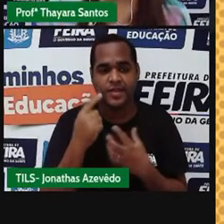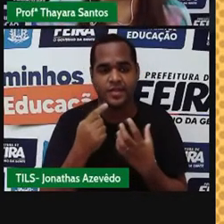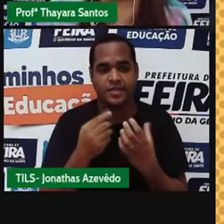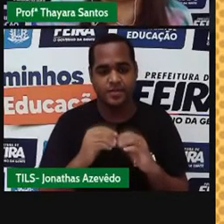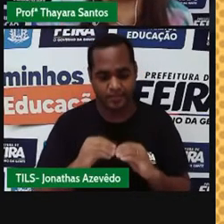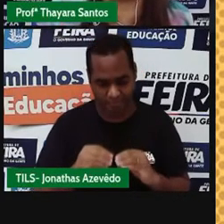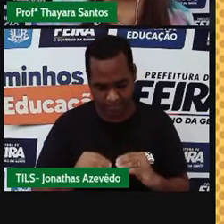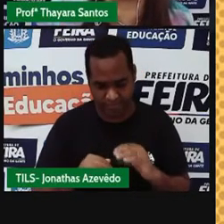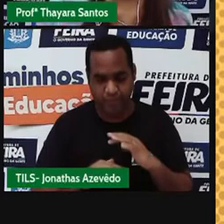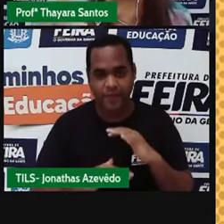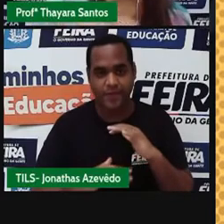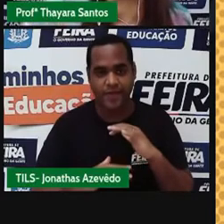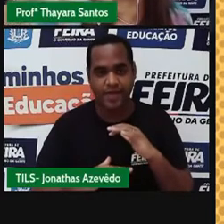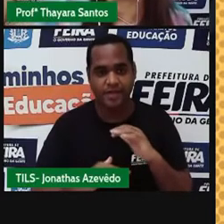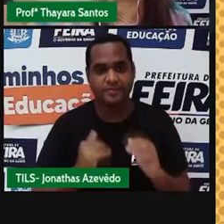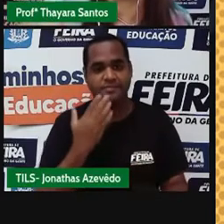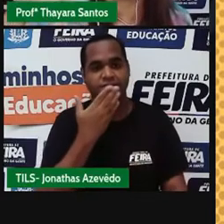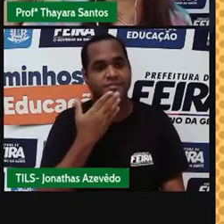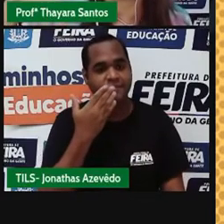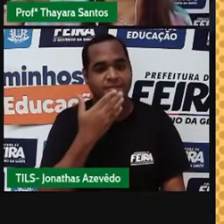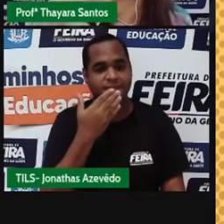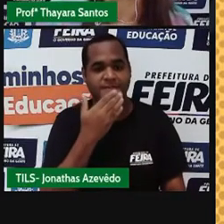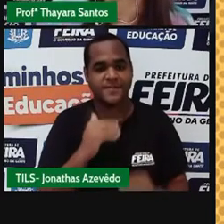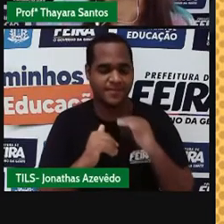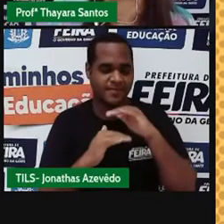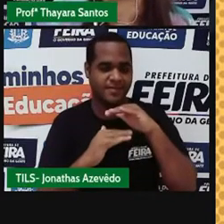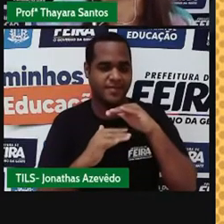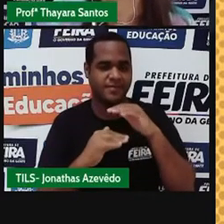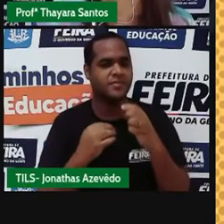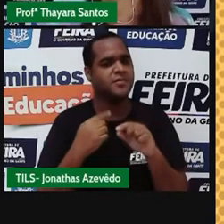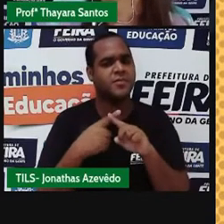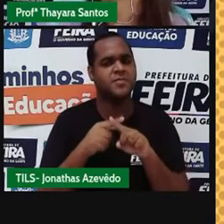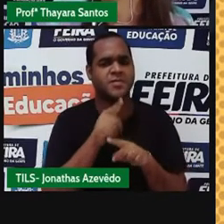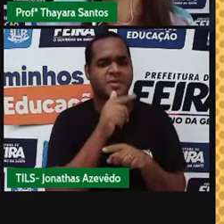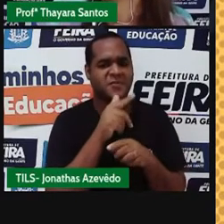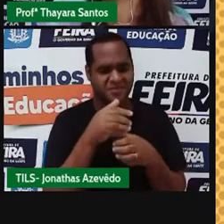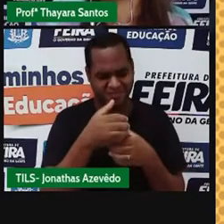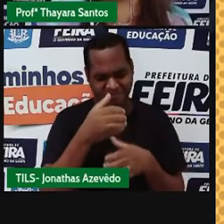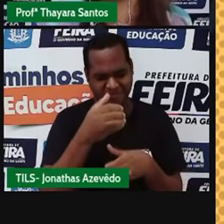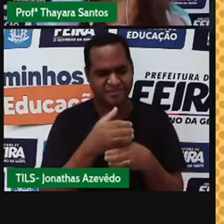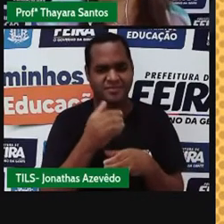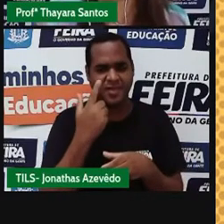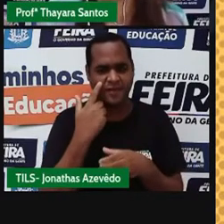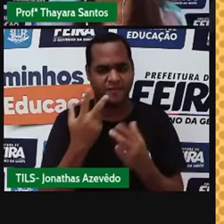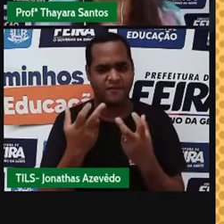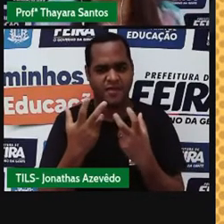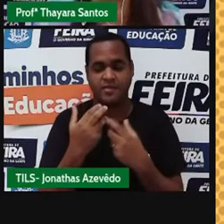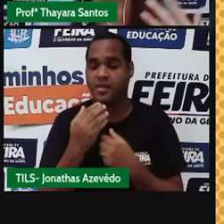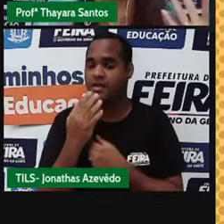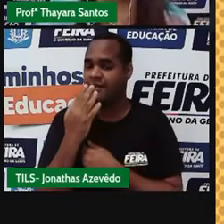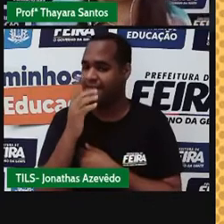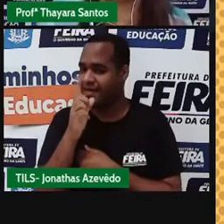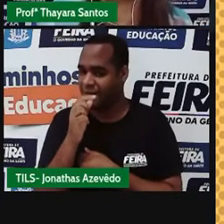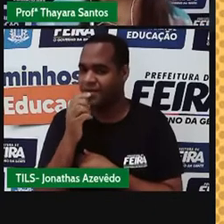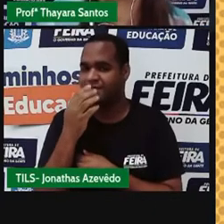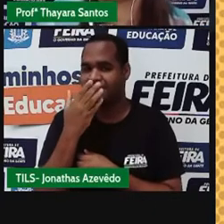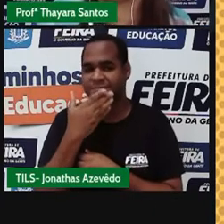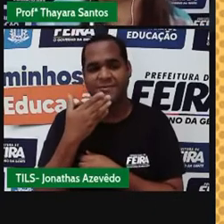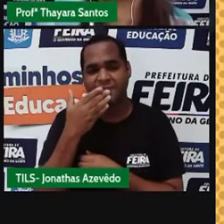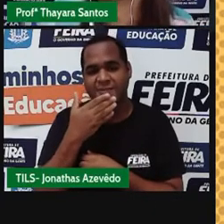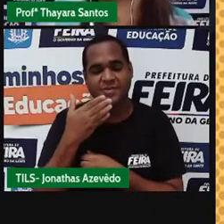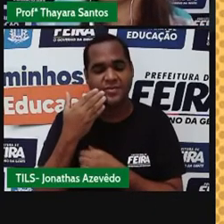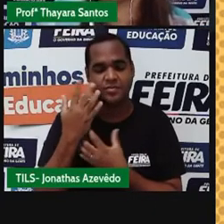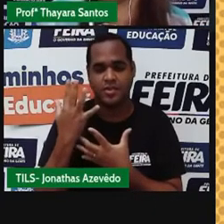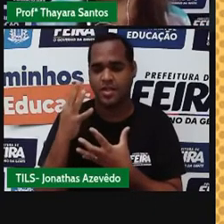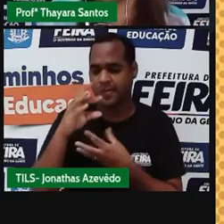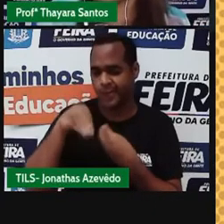tanto de açúcar lá no fundo, e a parte líquida é em cima. Aí vocês me viram dizer que água e açúcar é uma mistura